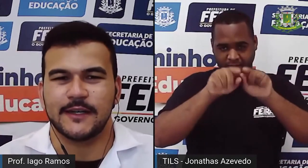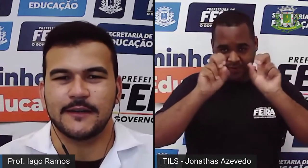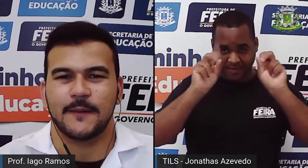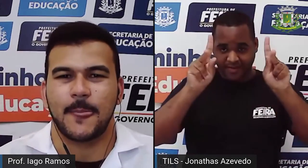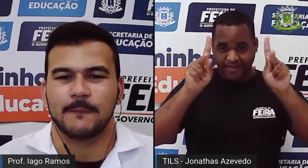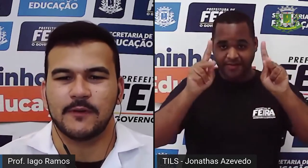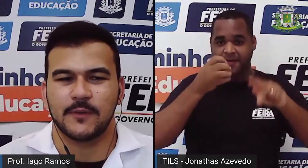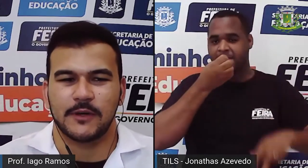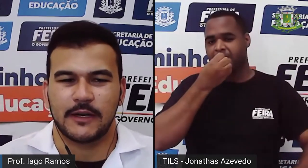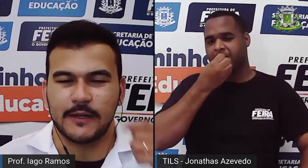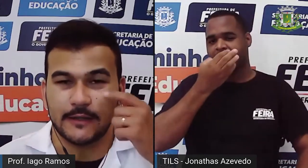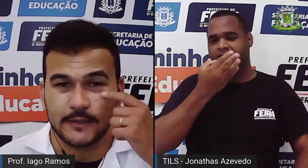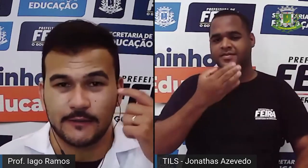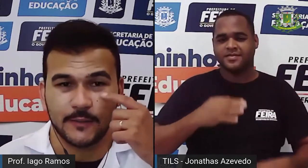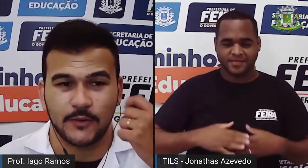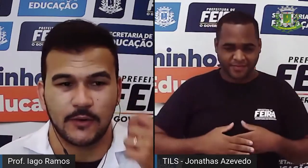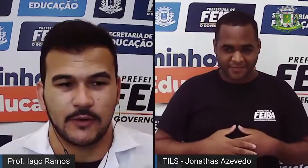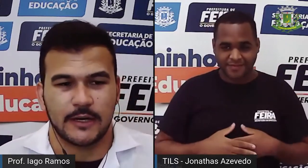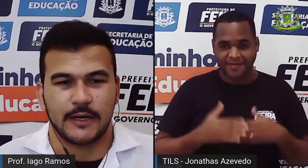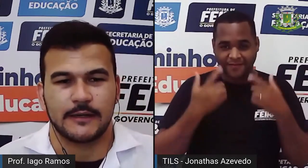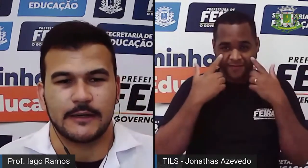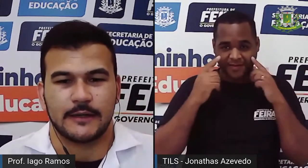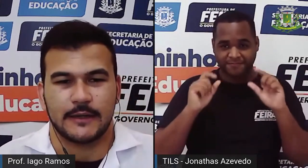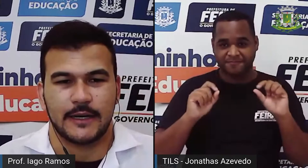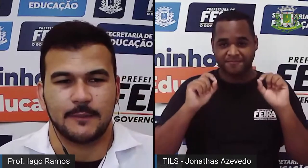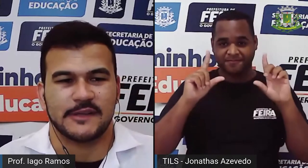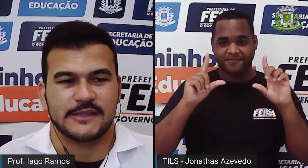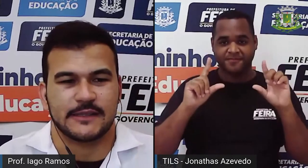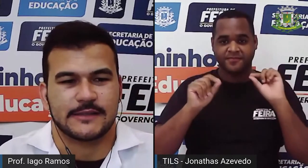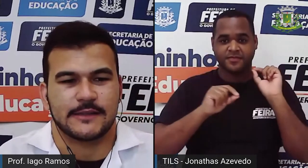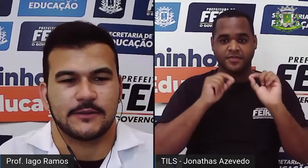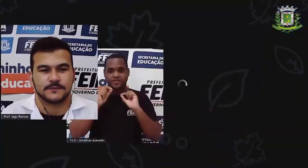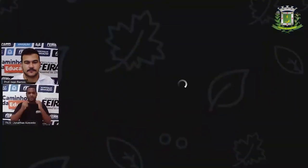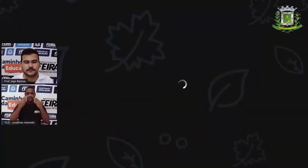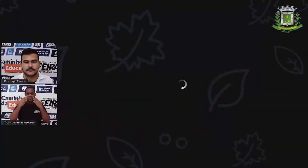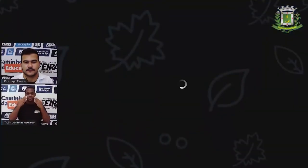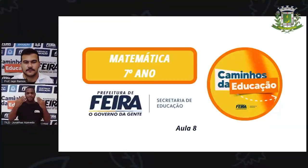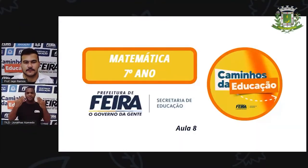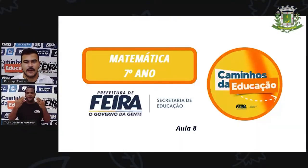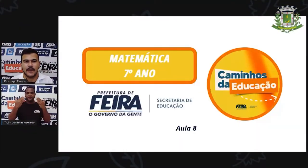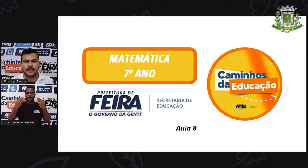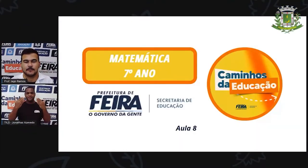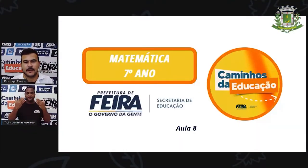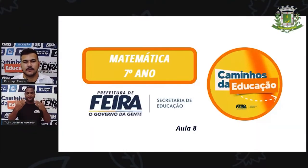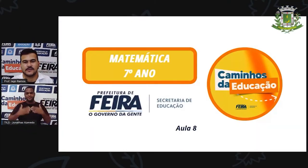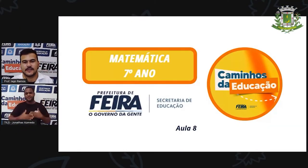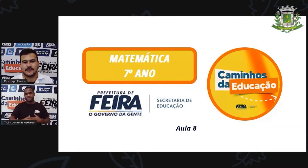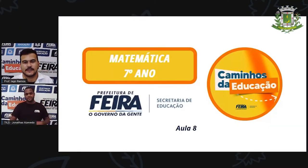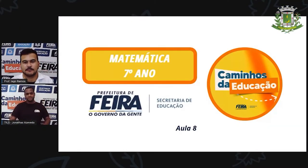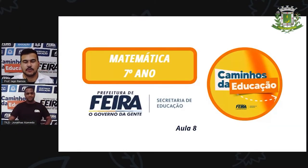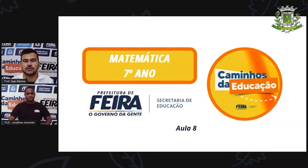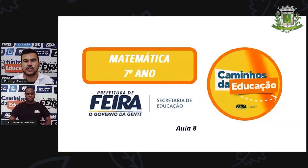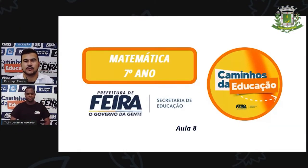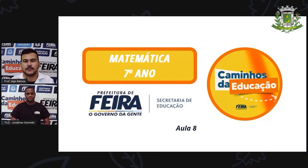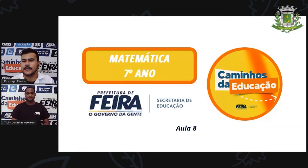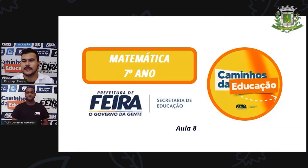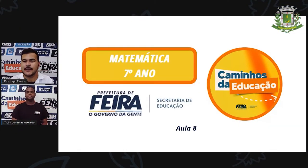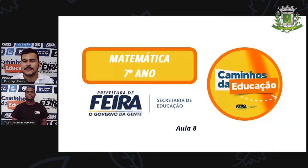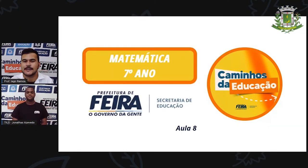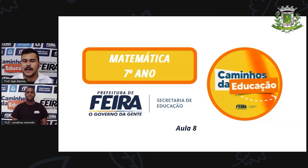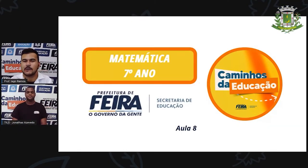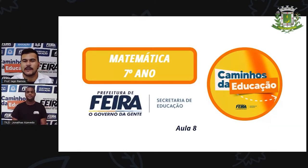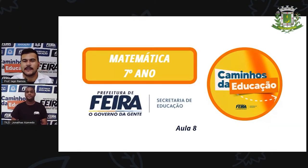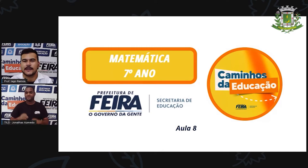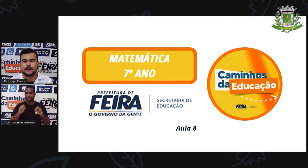Belezinha? Então vamos lá, né? Vamos colocar a apresentação aí pra vocês, prontinho, né?